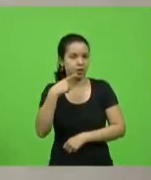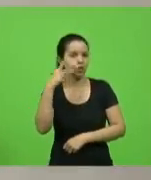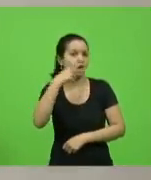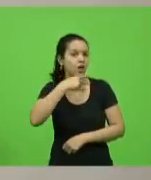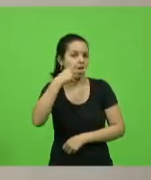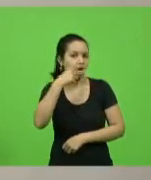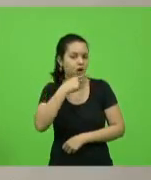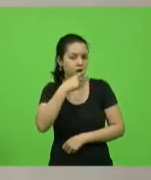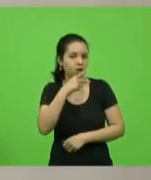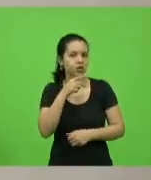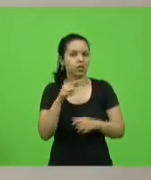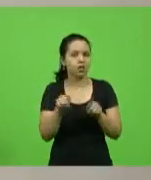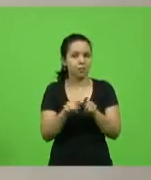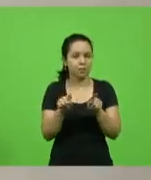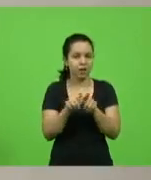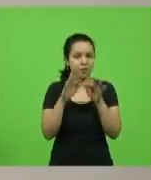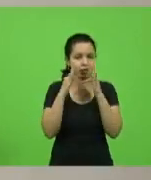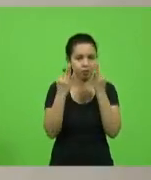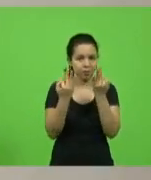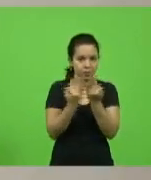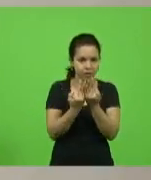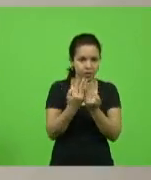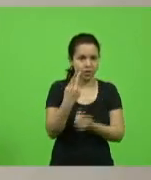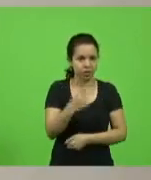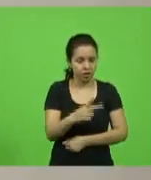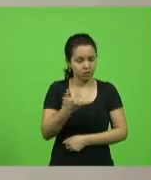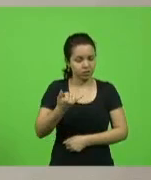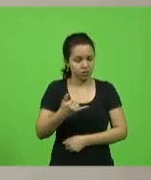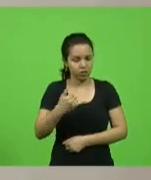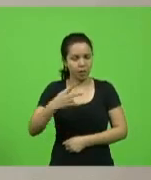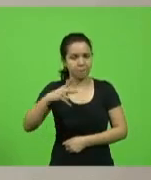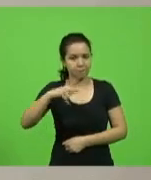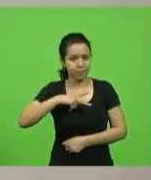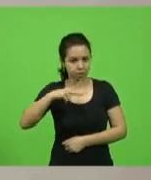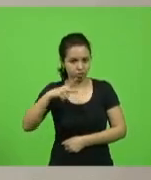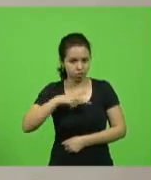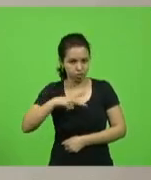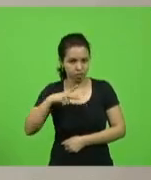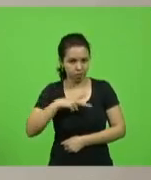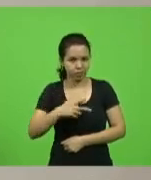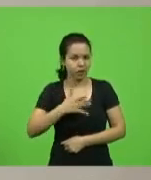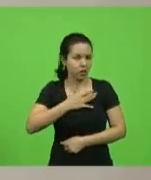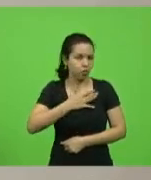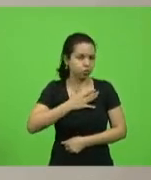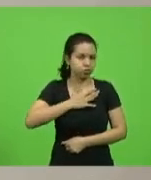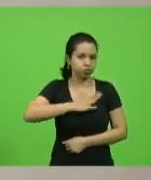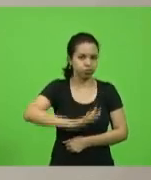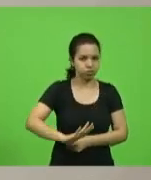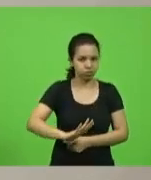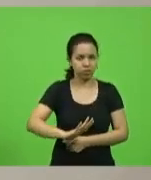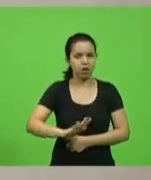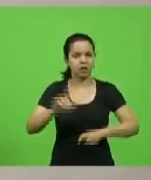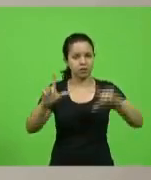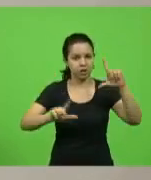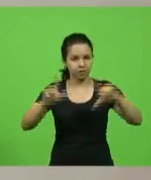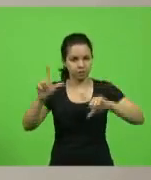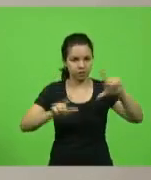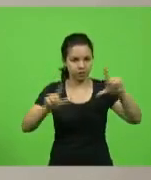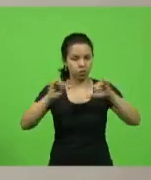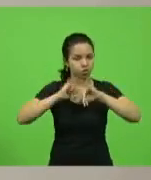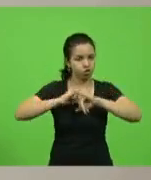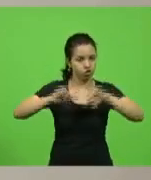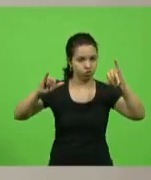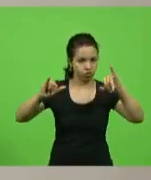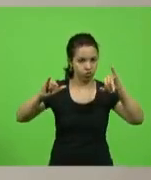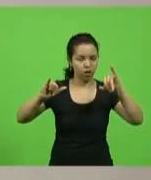familiares no celular privado do parlamentar, assim como repudia a emissora pela divulgação do